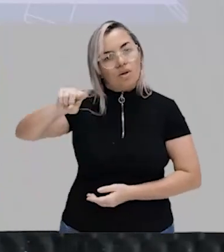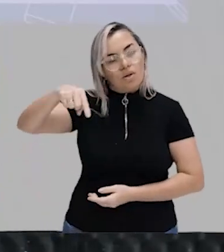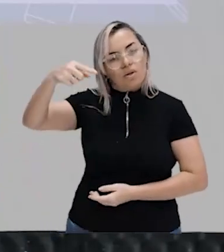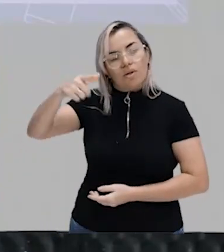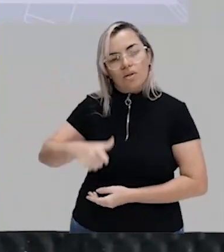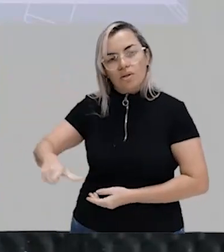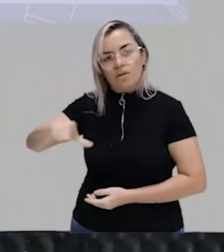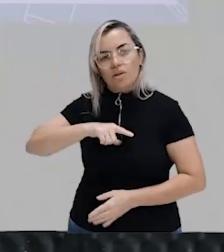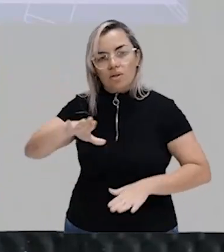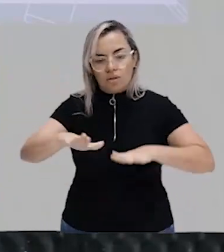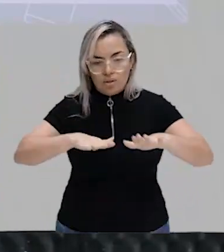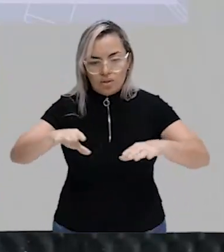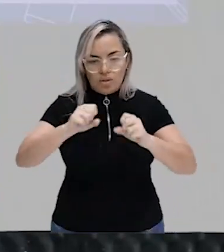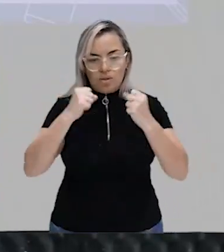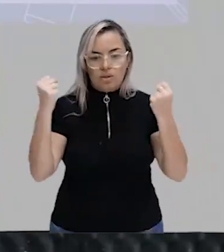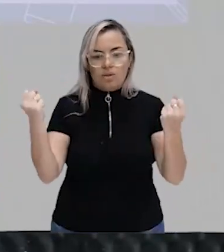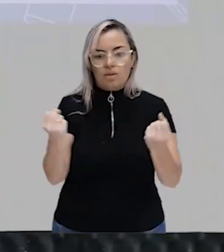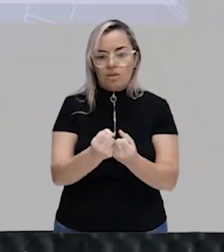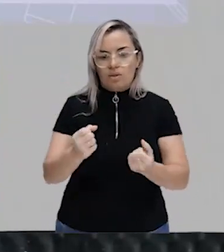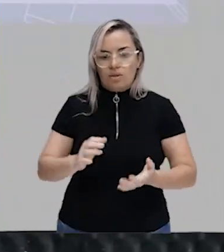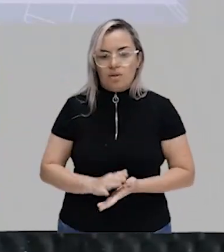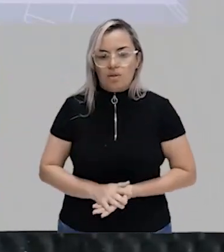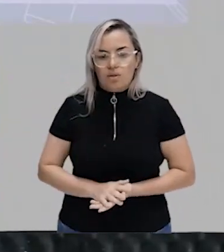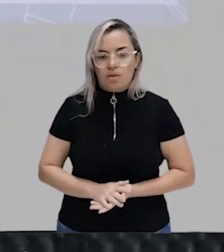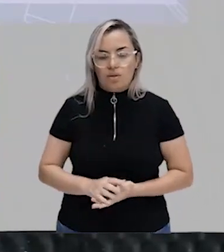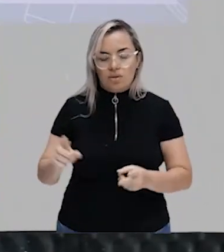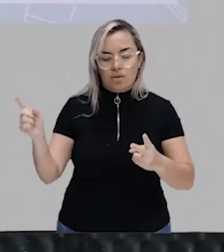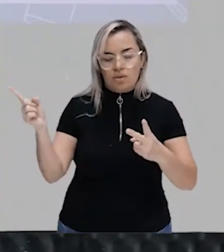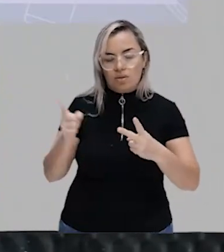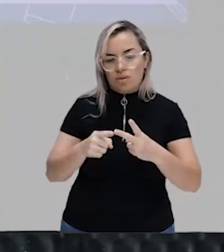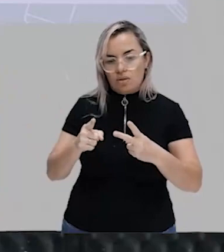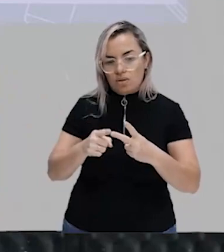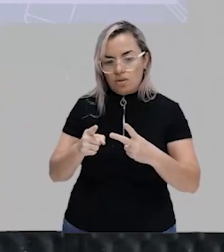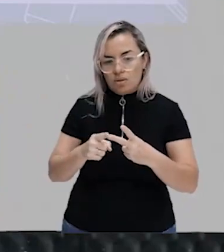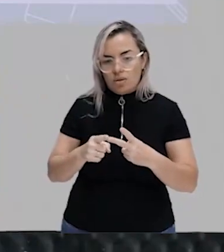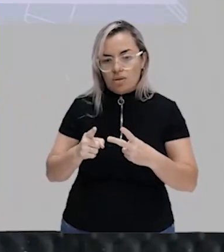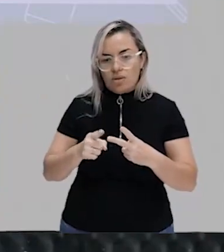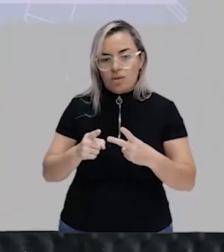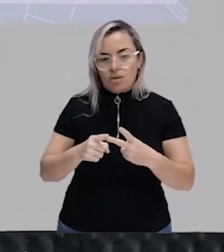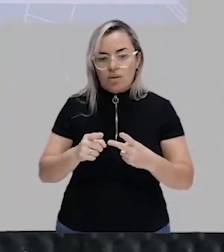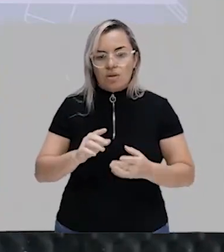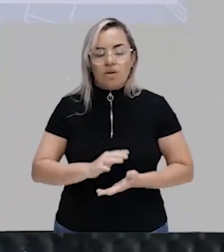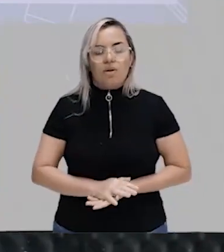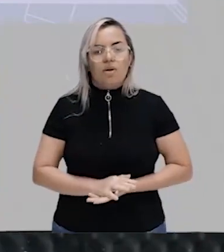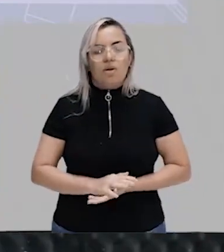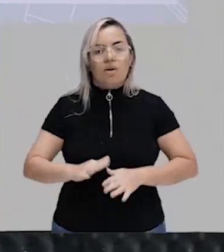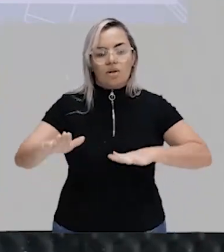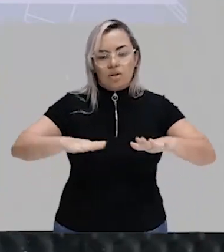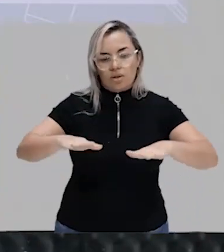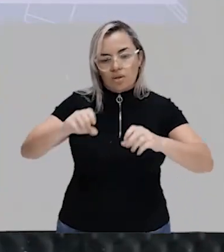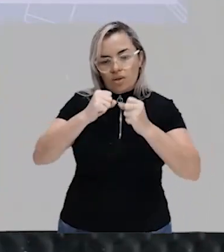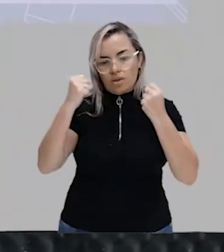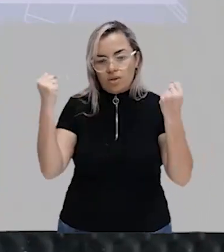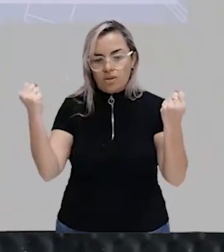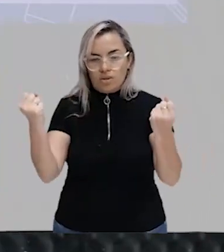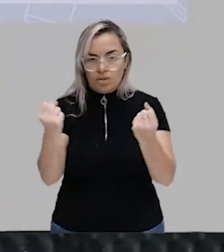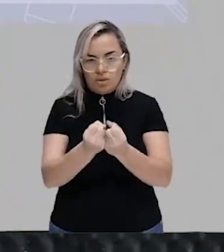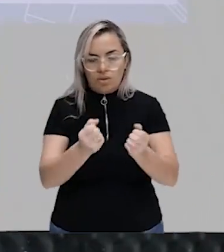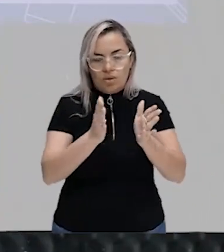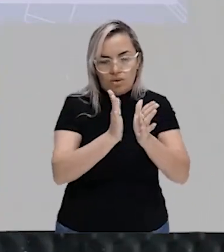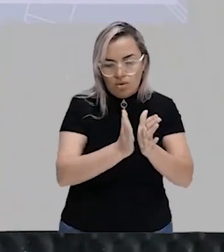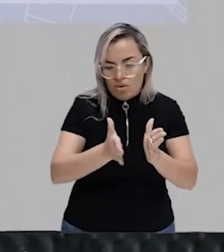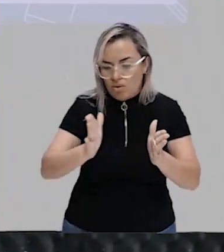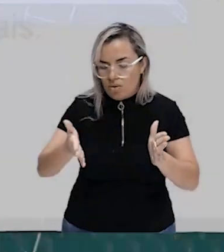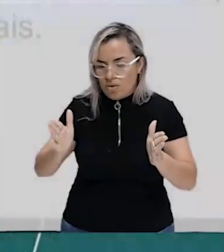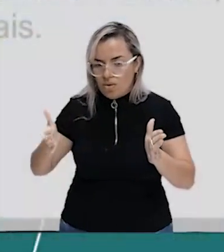também a outra mobilidade, chamada de mobilidade social horizontal. A mobilidade social horizontal,